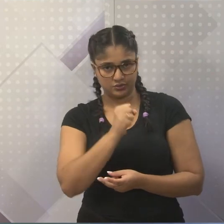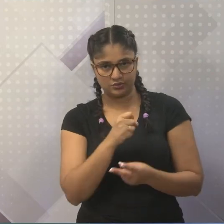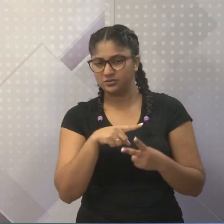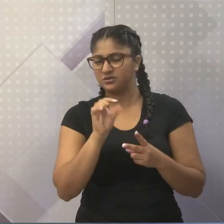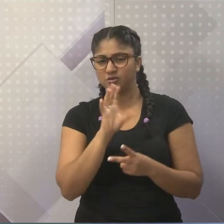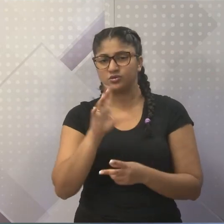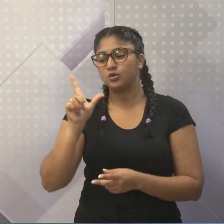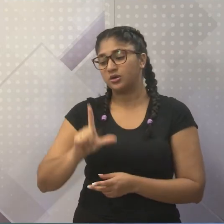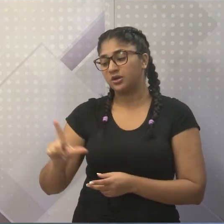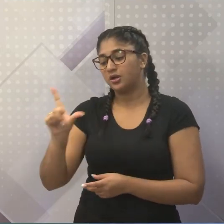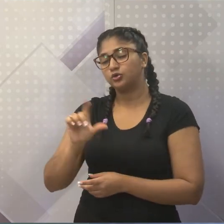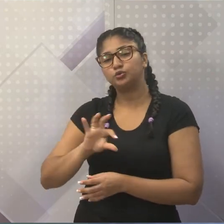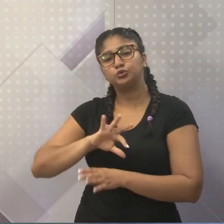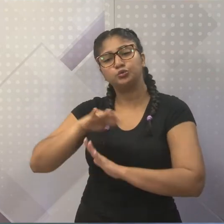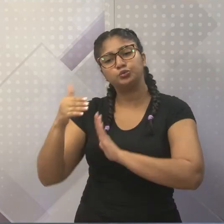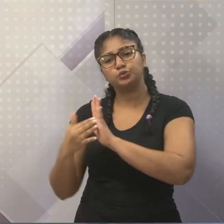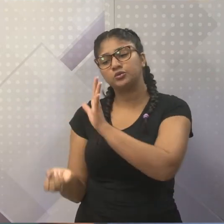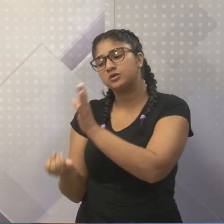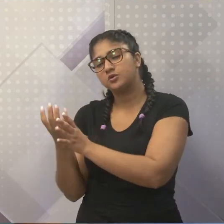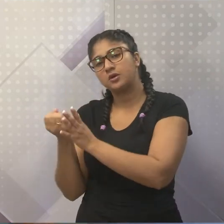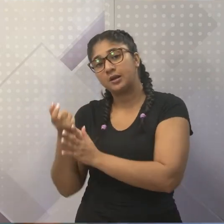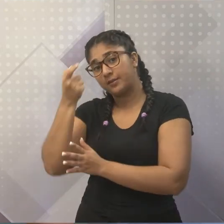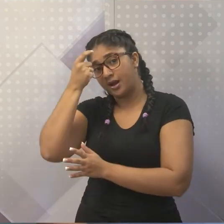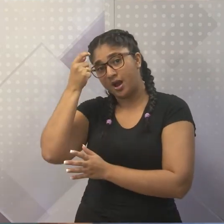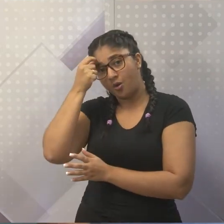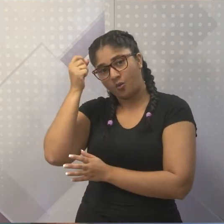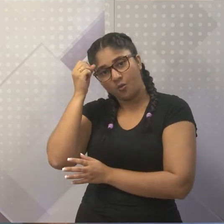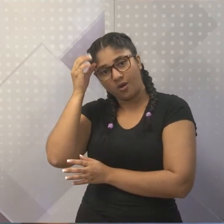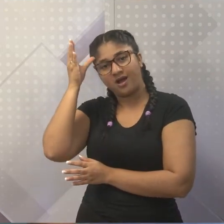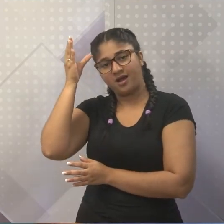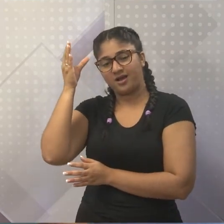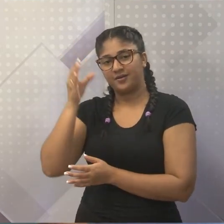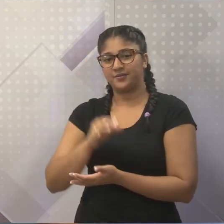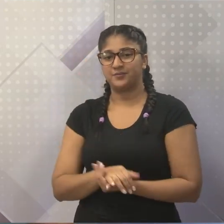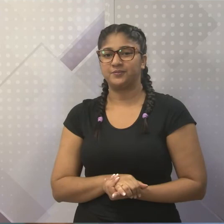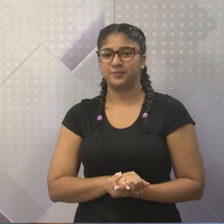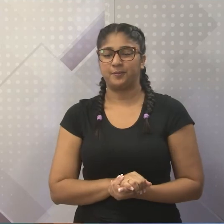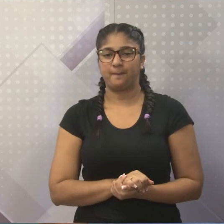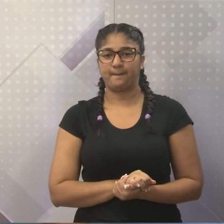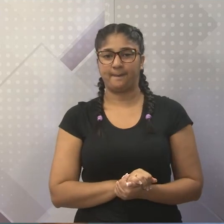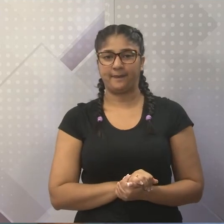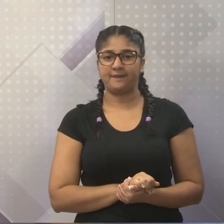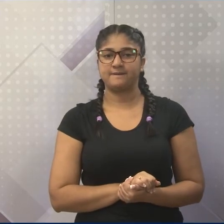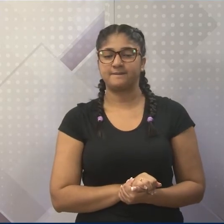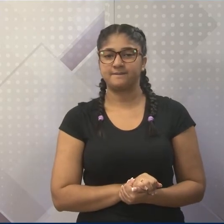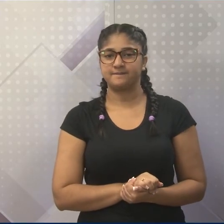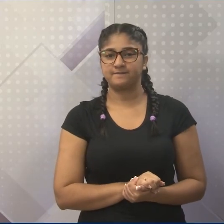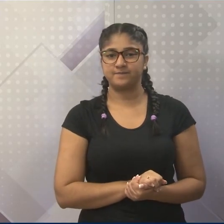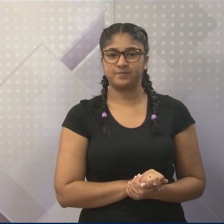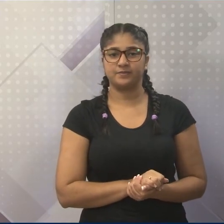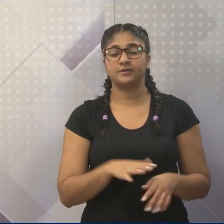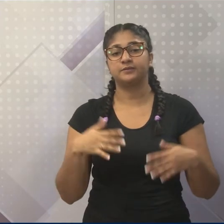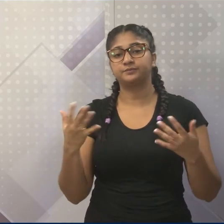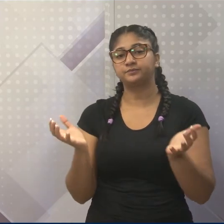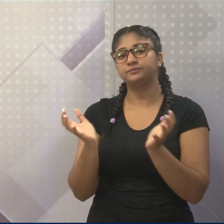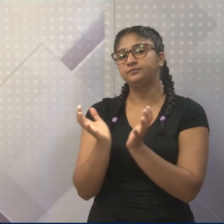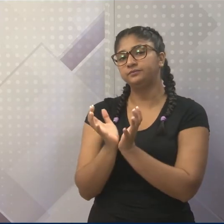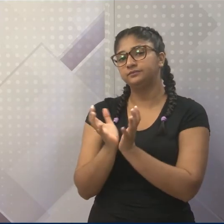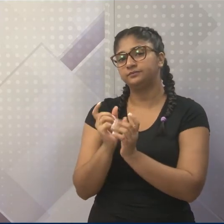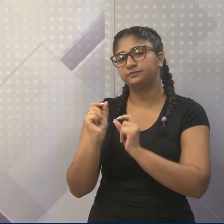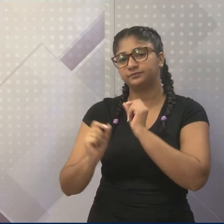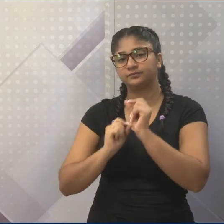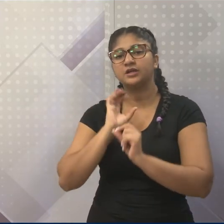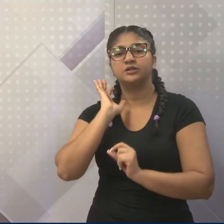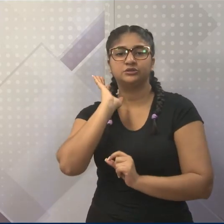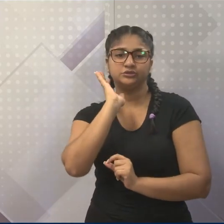para um conhecimento. Ô Gregório de Márcio, né? O boca do inferno. O boca do inferno. Coletivo. Falamos muito em